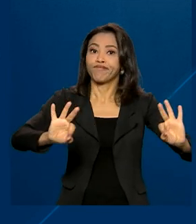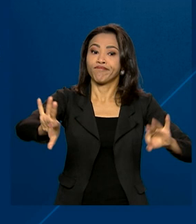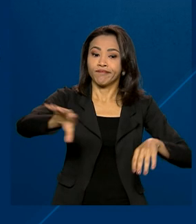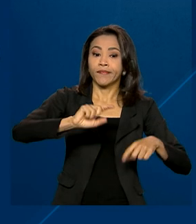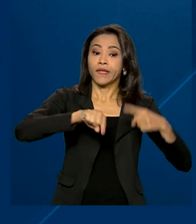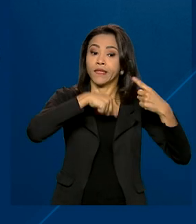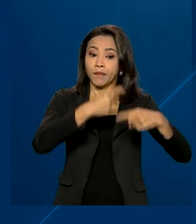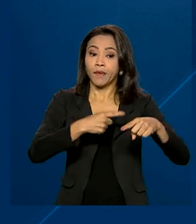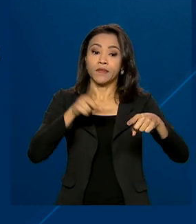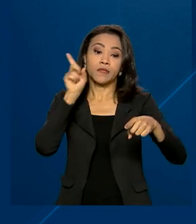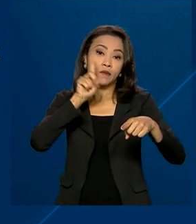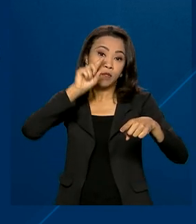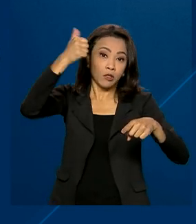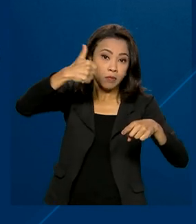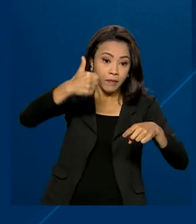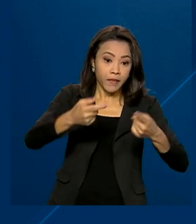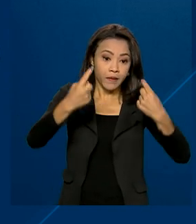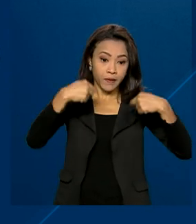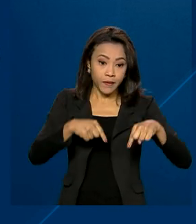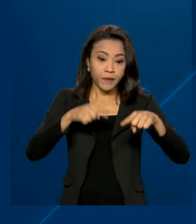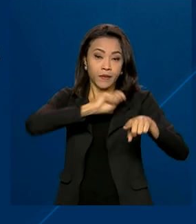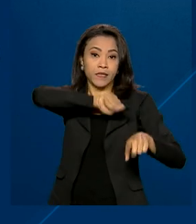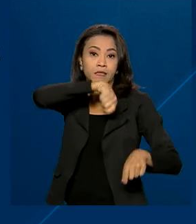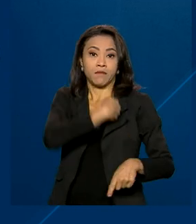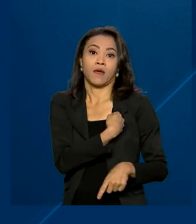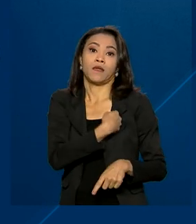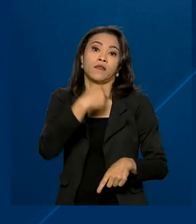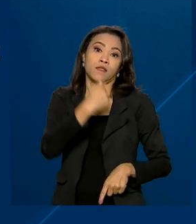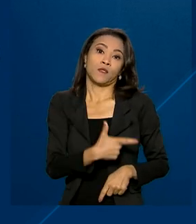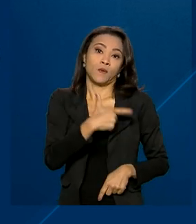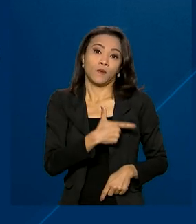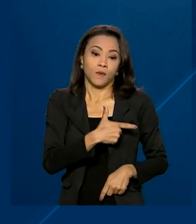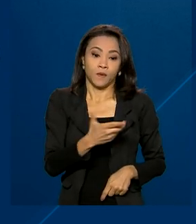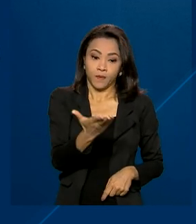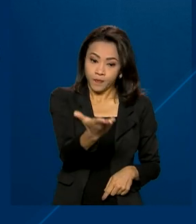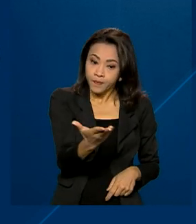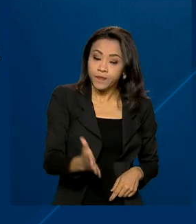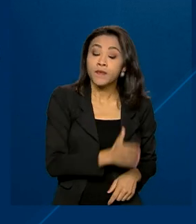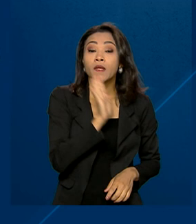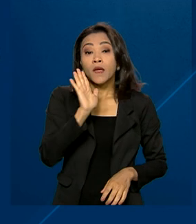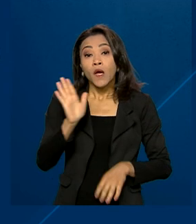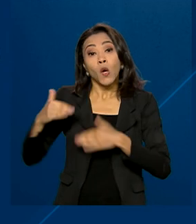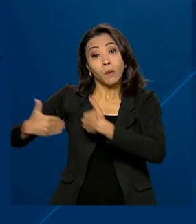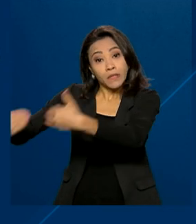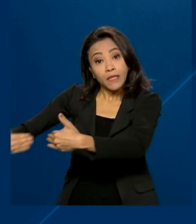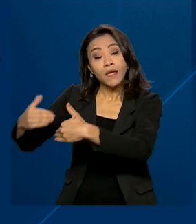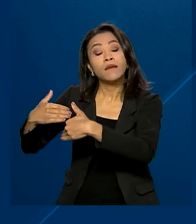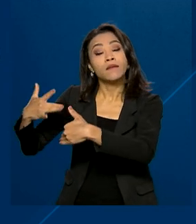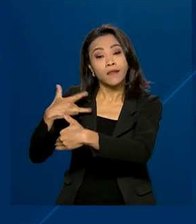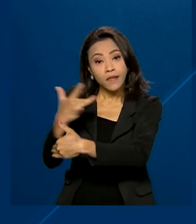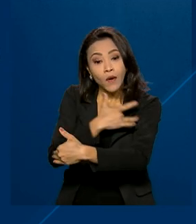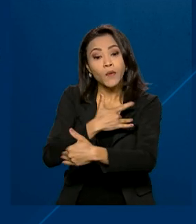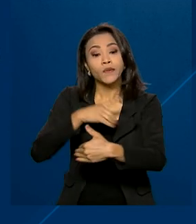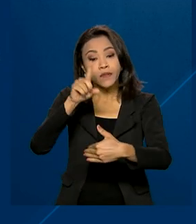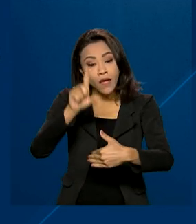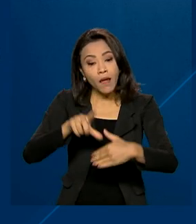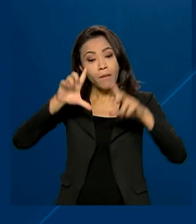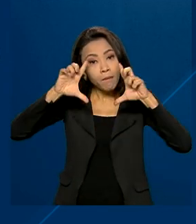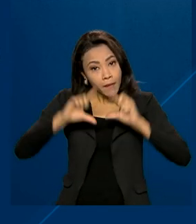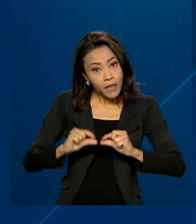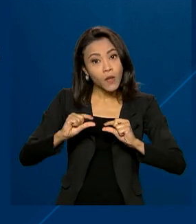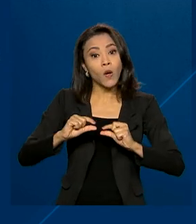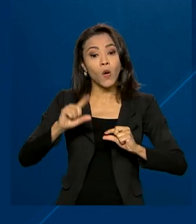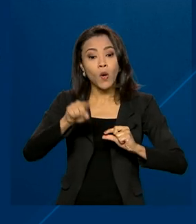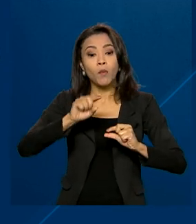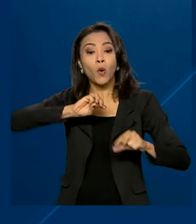atrás dos Estados Unidos e da Espanha. Mas, segundo o Ministério da Saúde, temos a menor incidência por